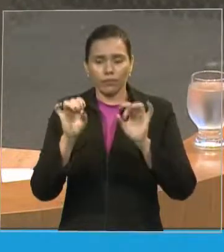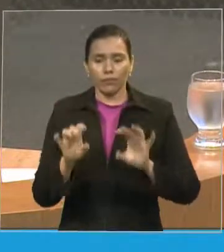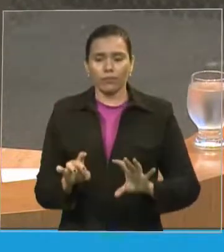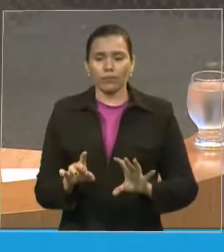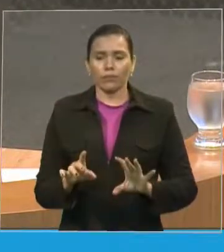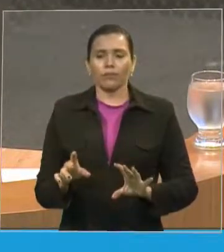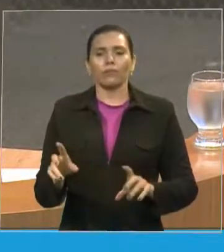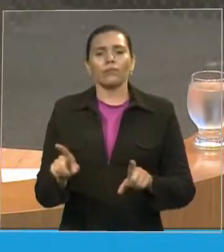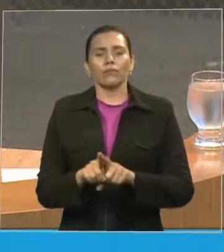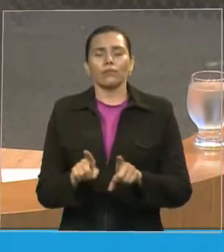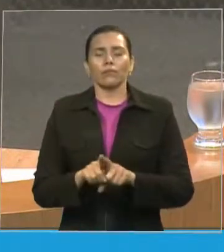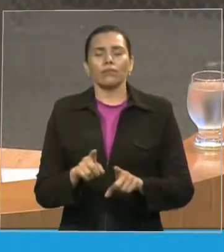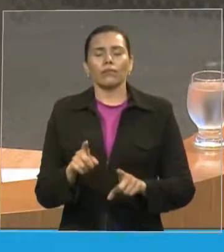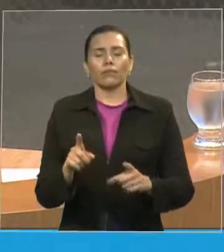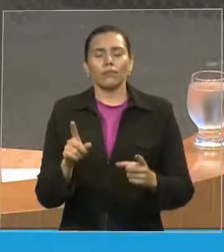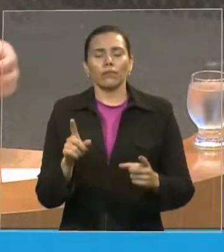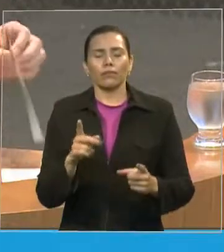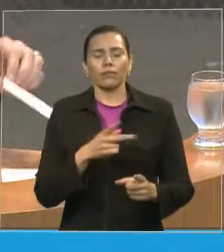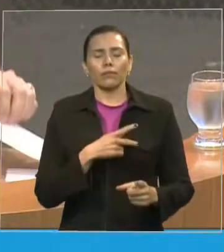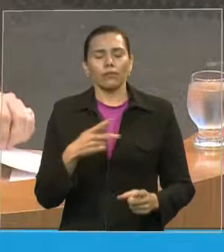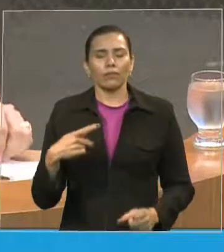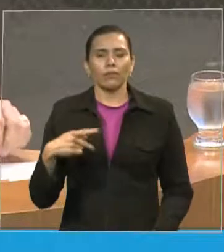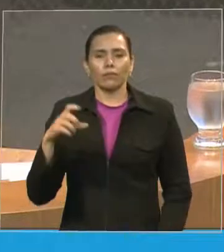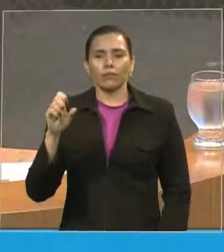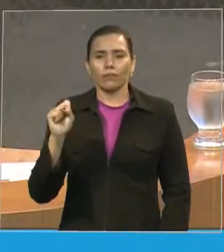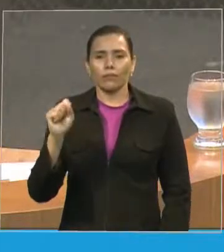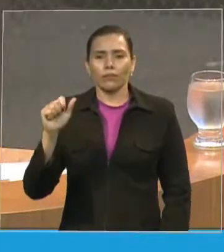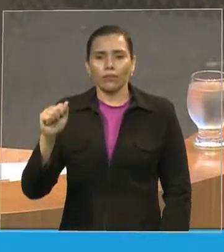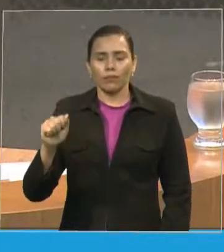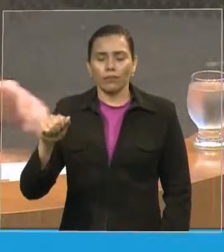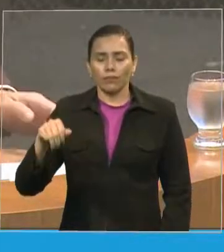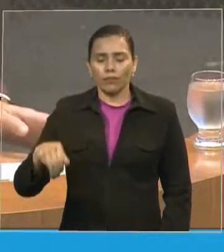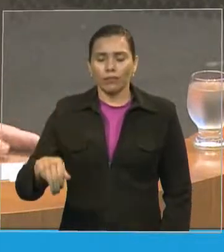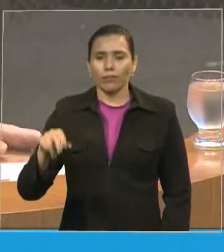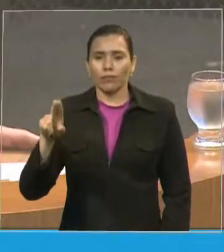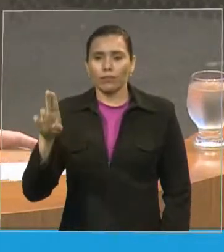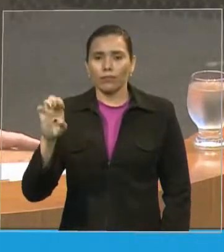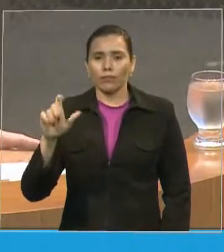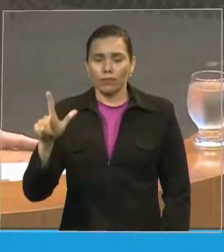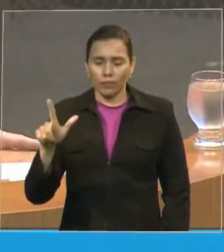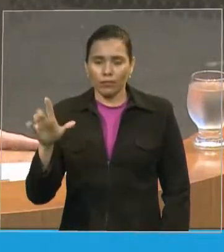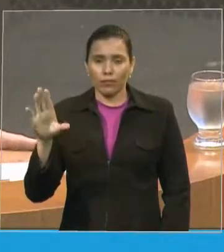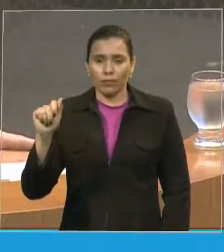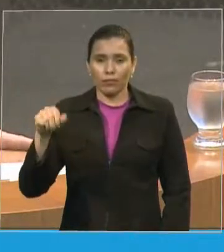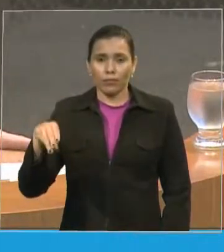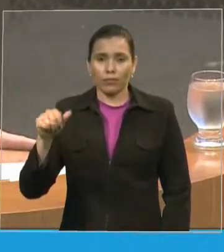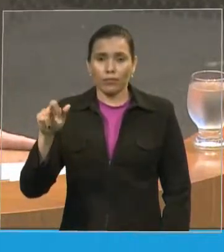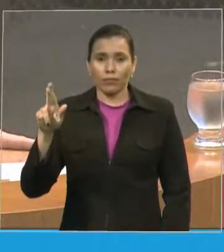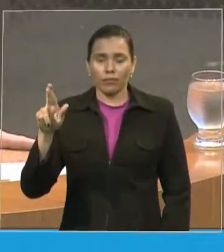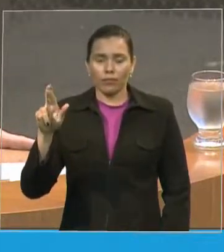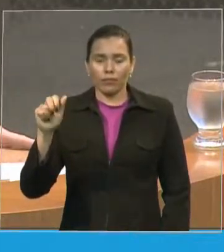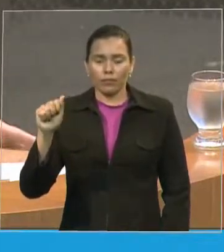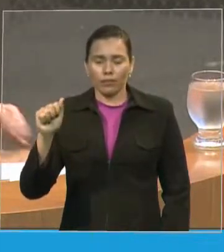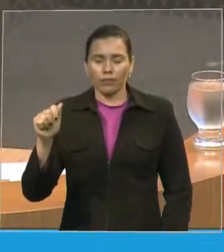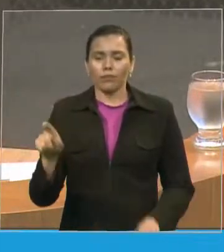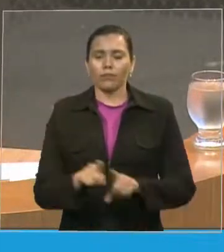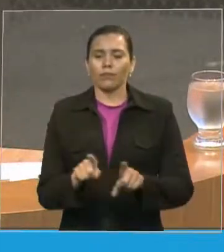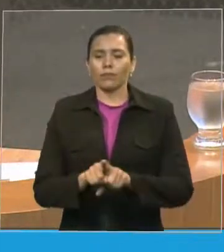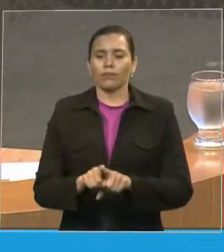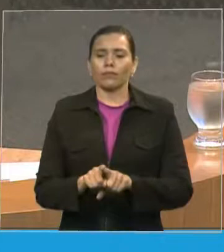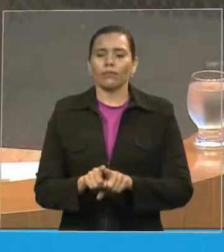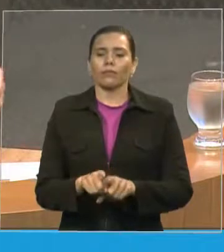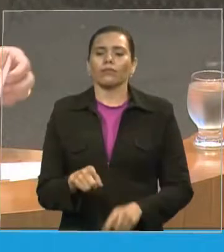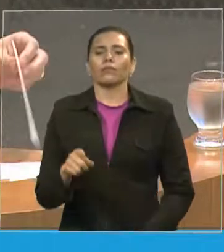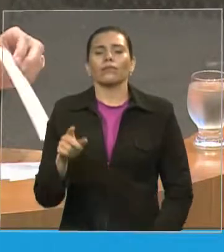desta sessão pastor Ivan Pereira Bastos também homenageado nesta sessão